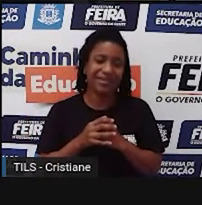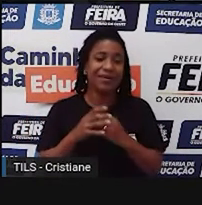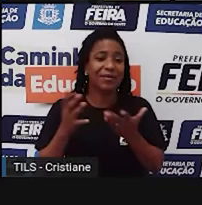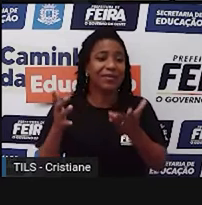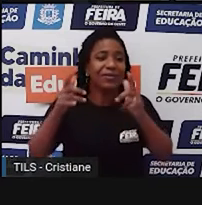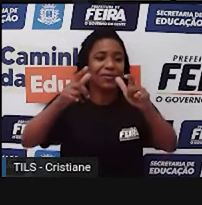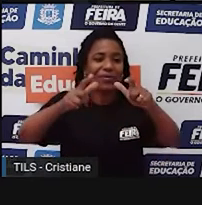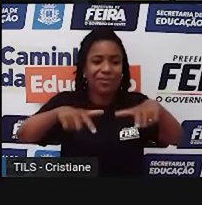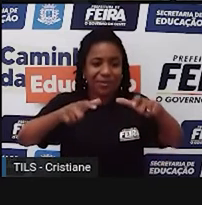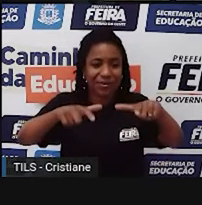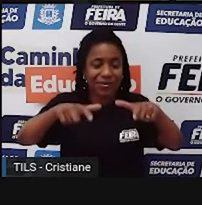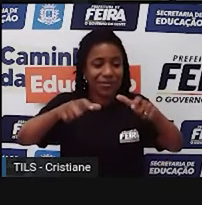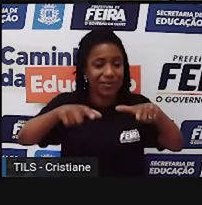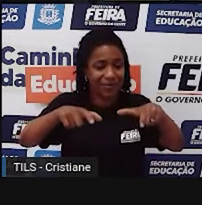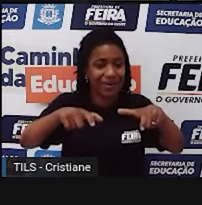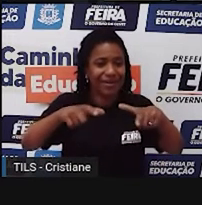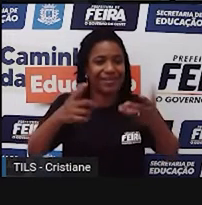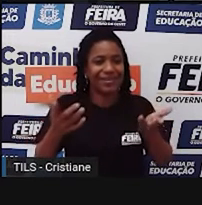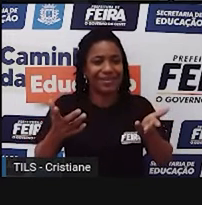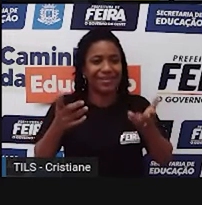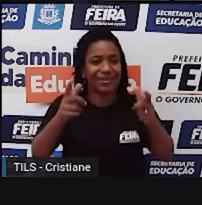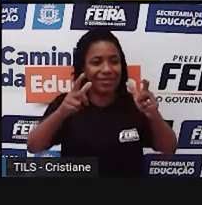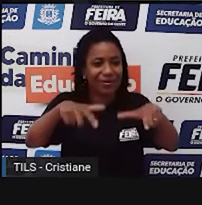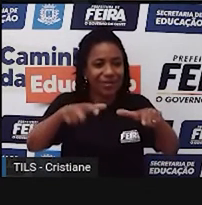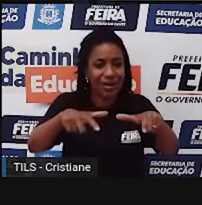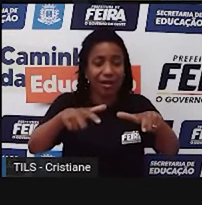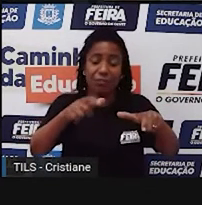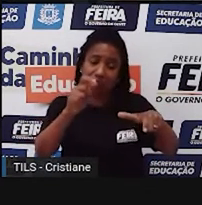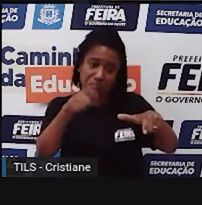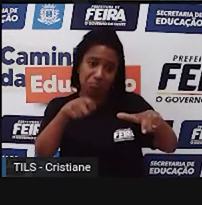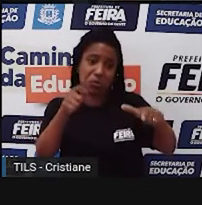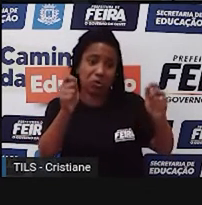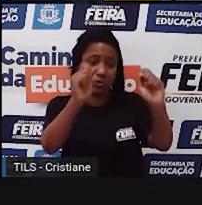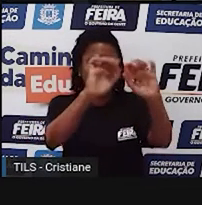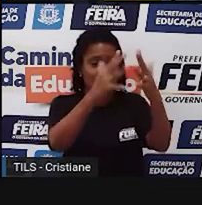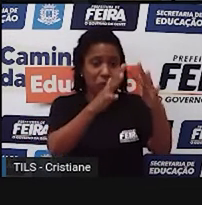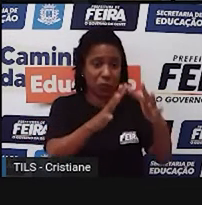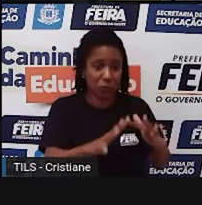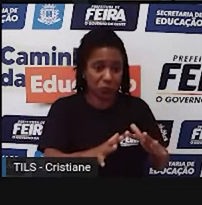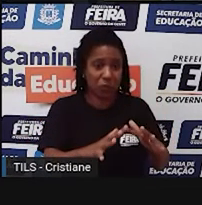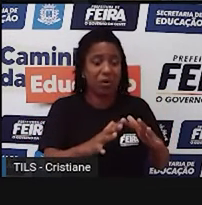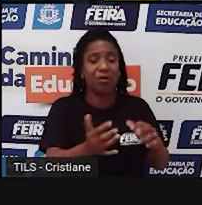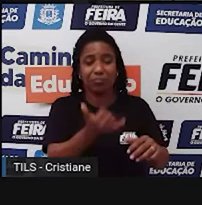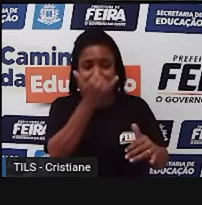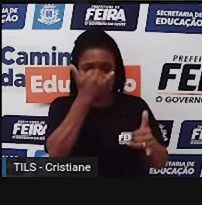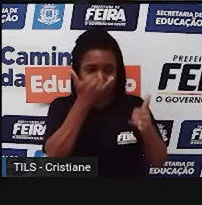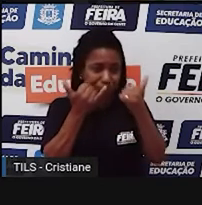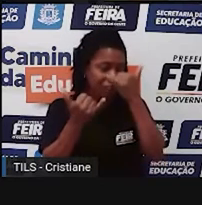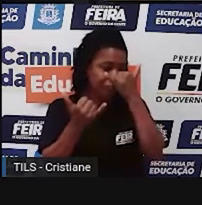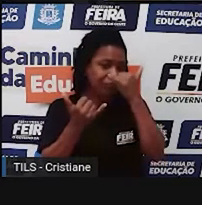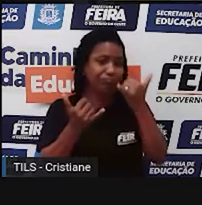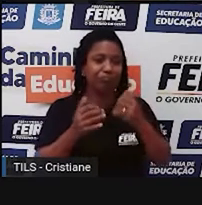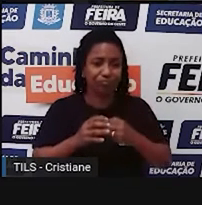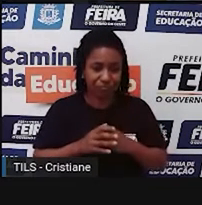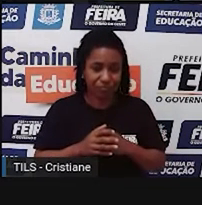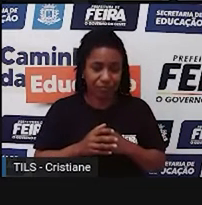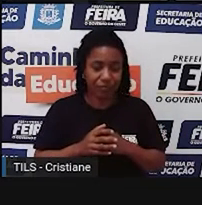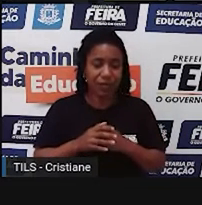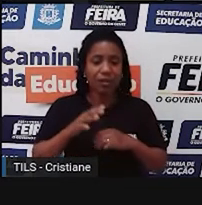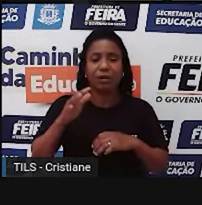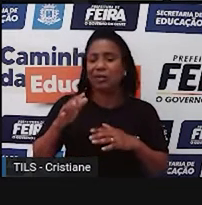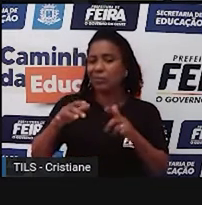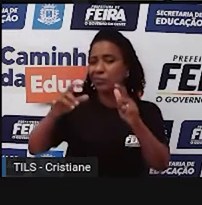que está constantemente, por exemplo, com o risco de desabamento, né, porque o local, por mais simplesinho,